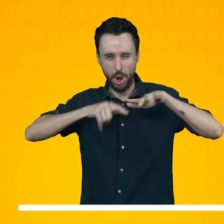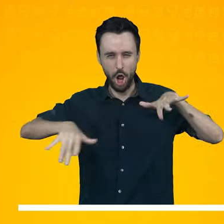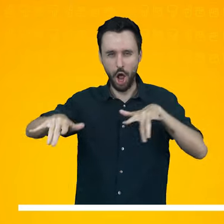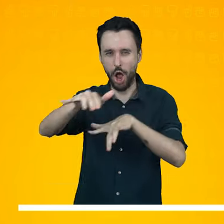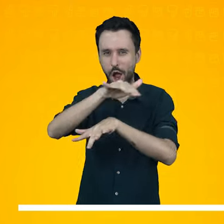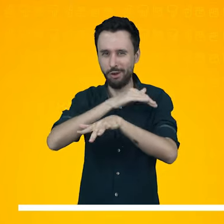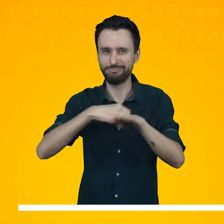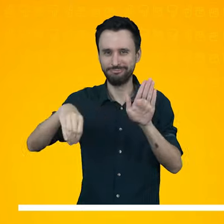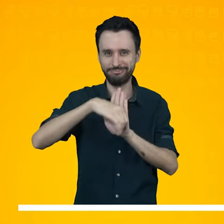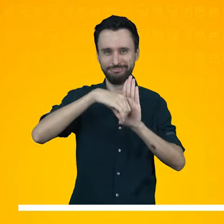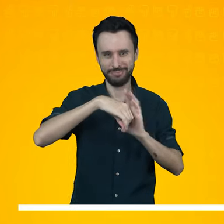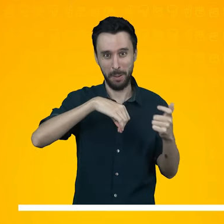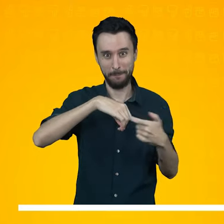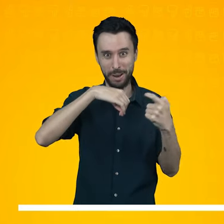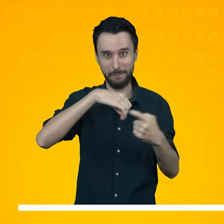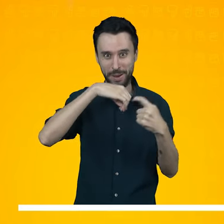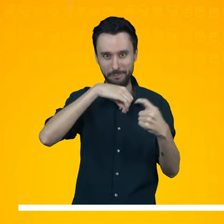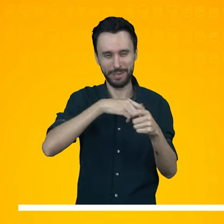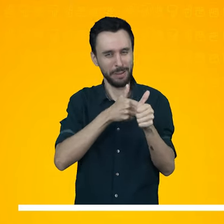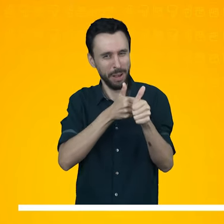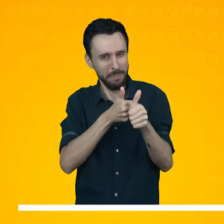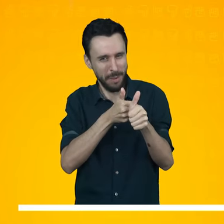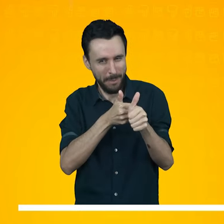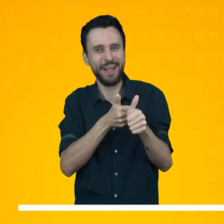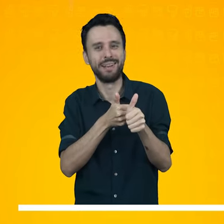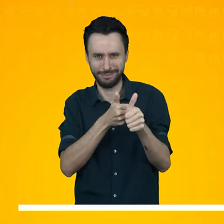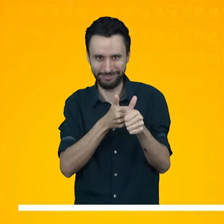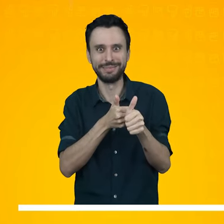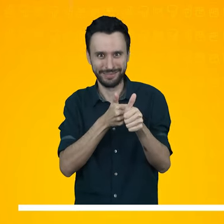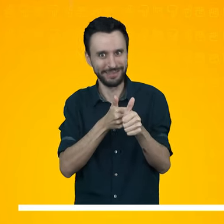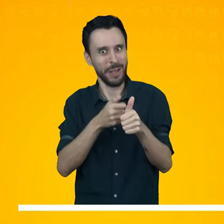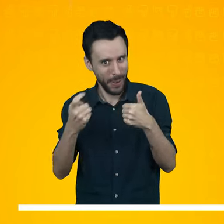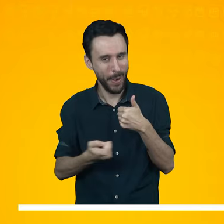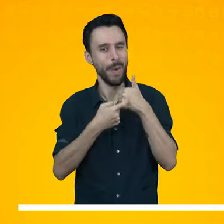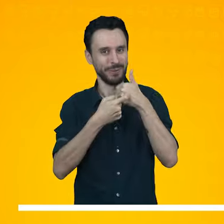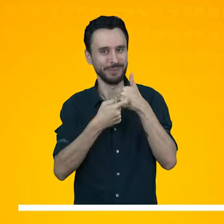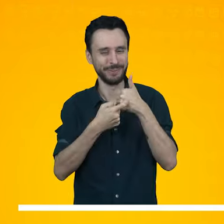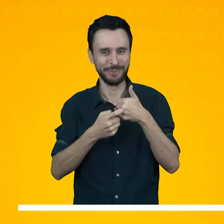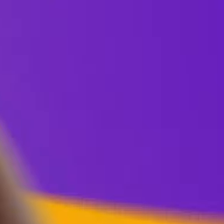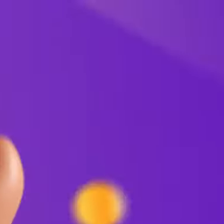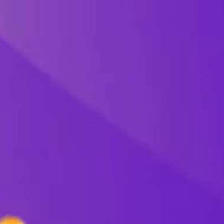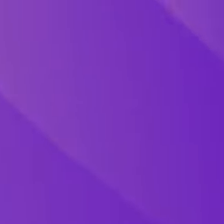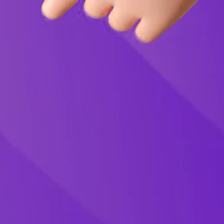esse vídeo, ativem o sininho para vocês receberem todas as notificações e curtam esse vídeo também.